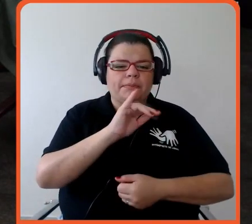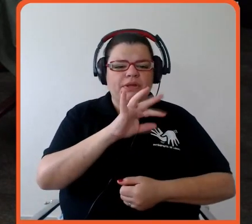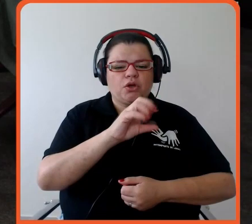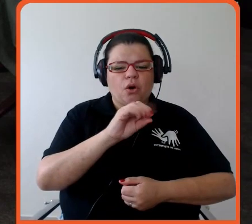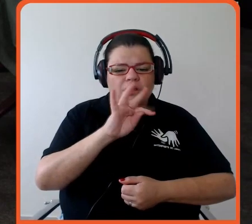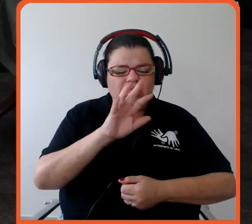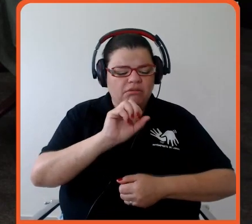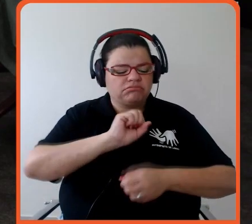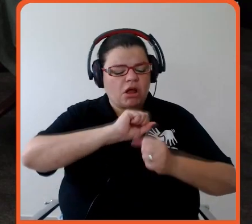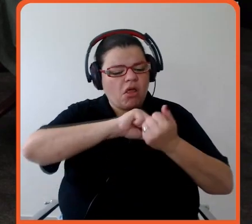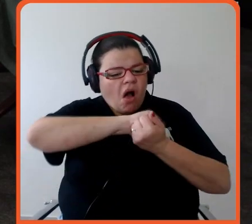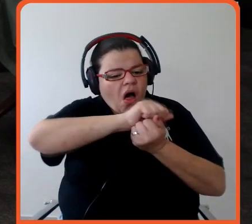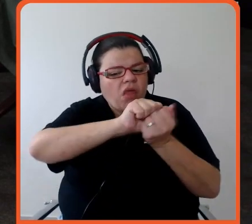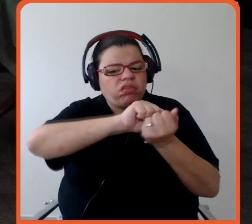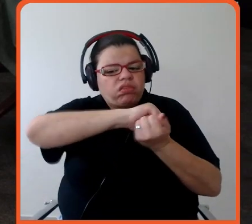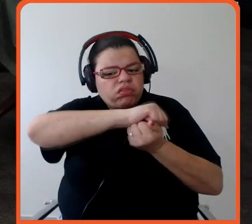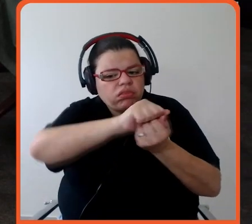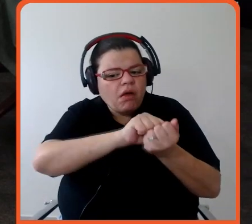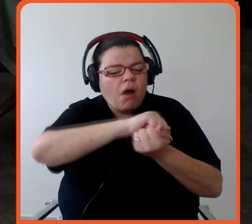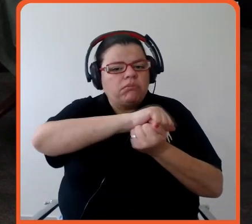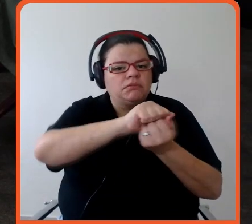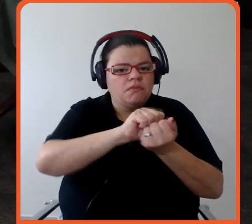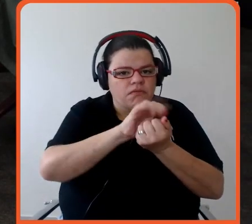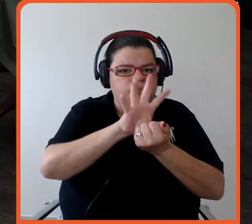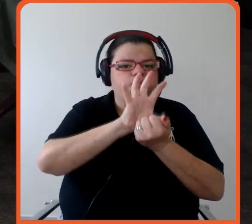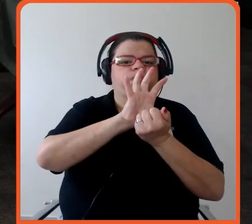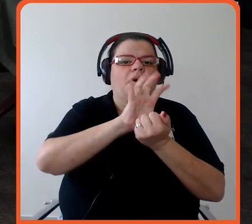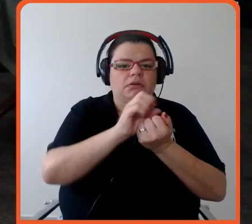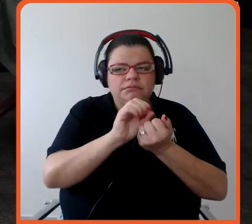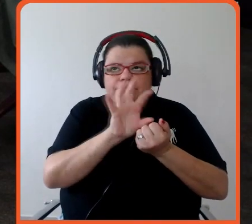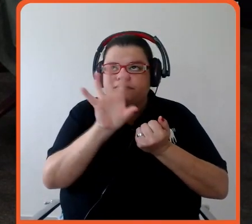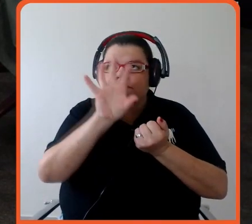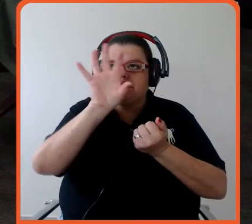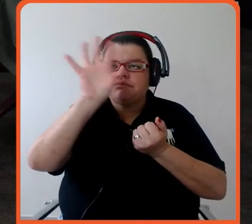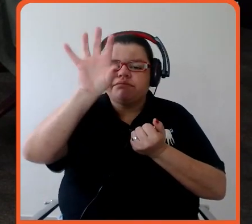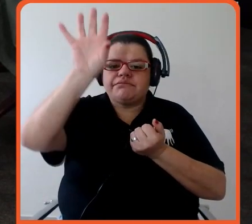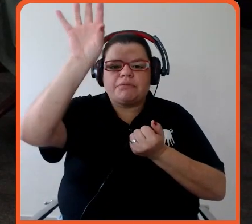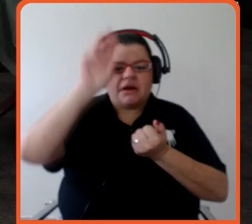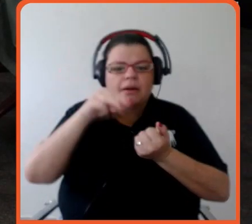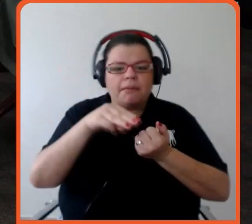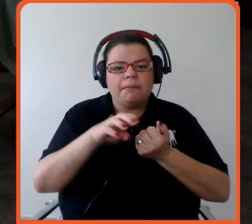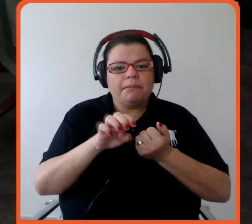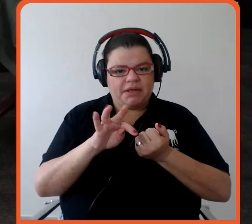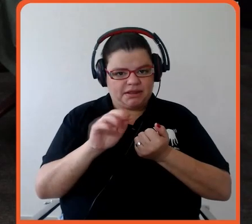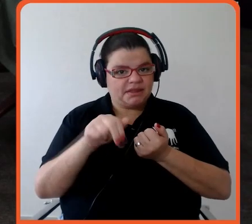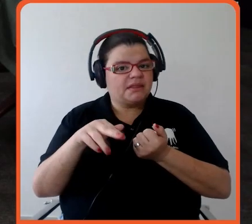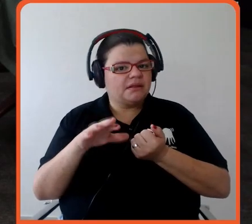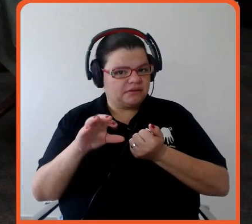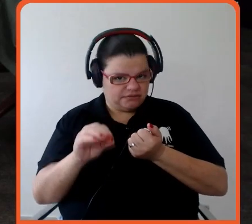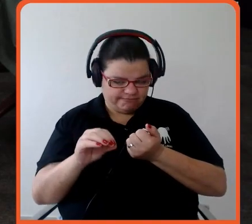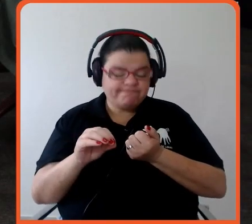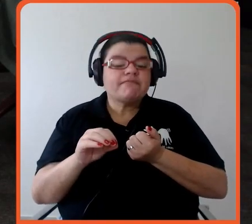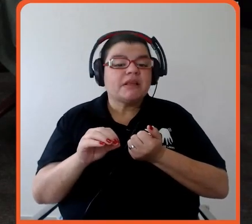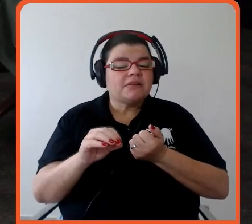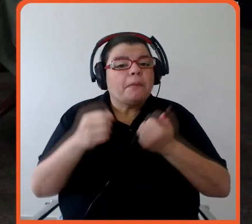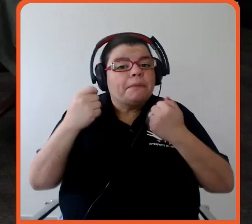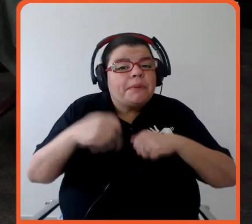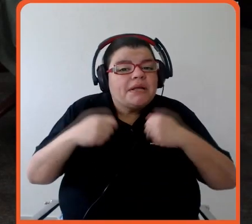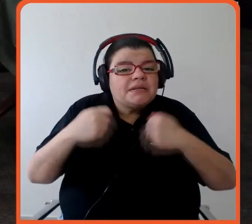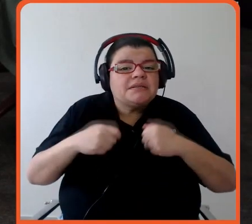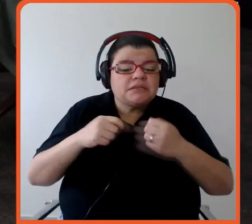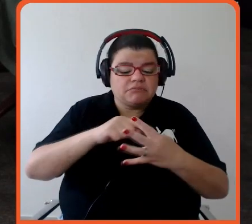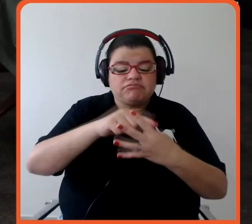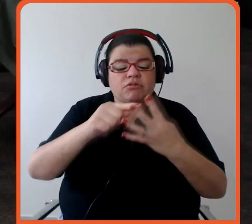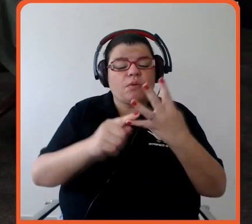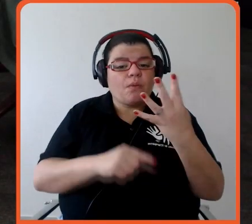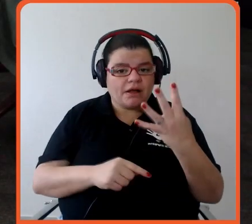e por fim, os sistemas de produção, integração pecuária, lavoura, floresta, isso é fundamental. Então, esses são os quatro principais caminhos.